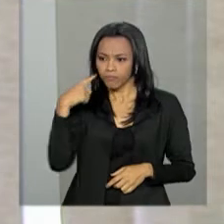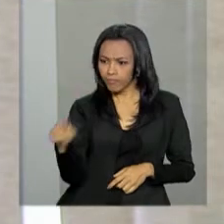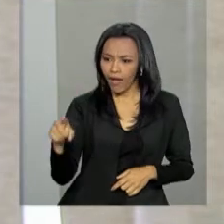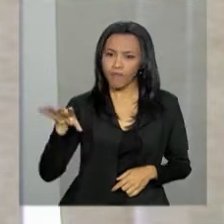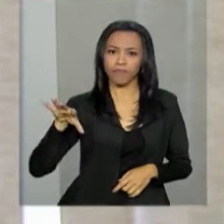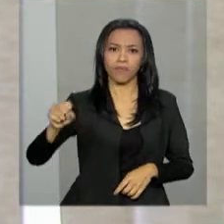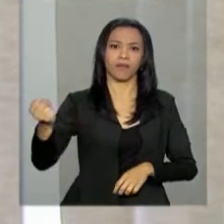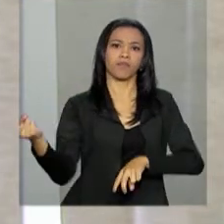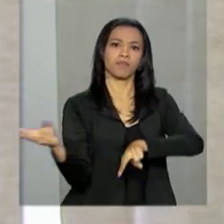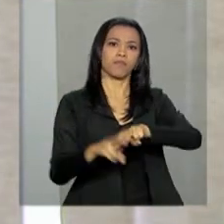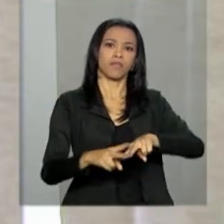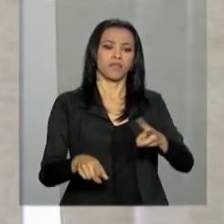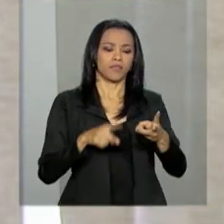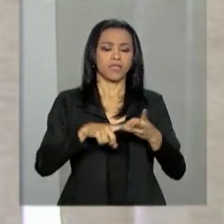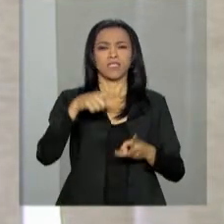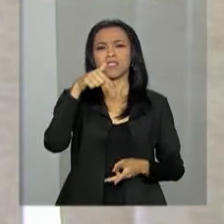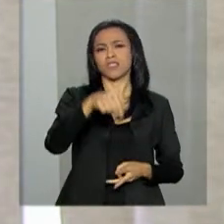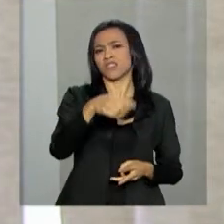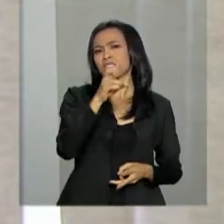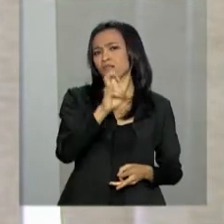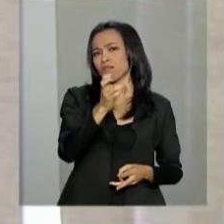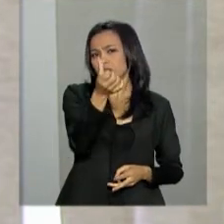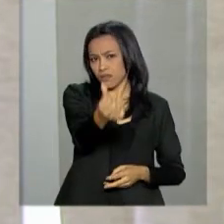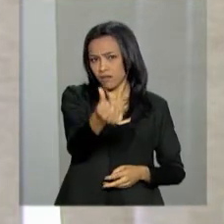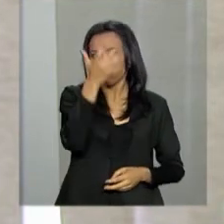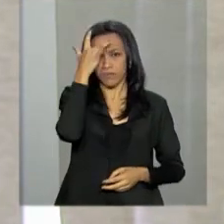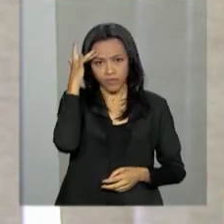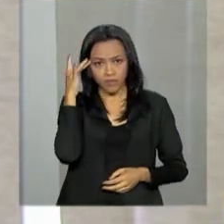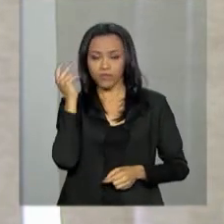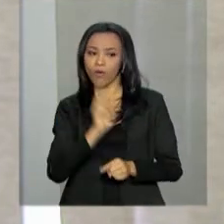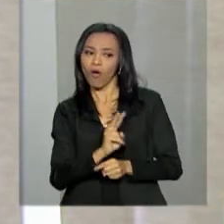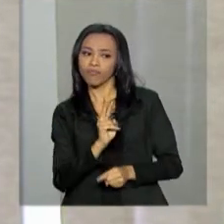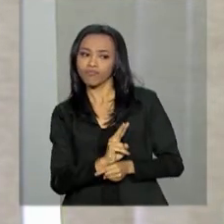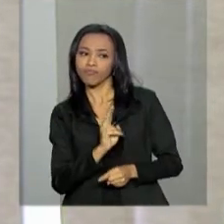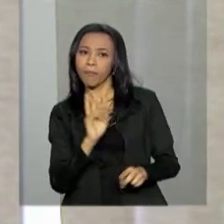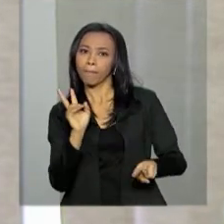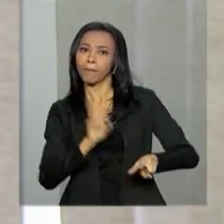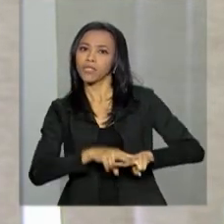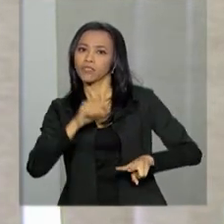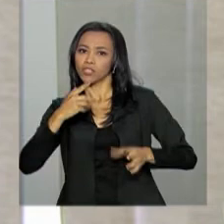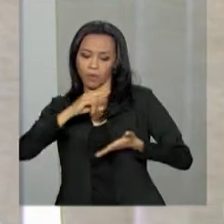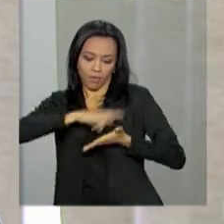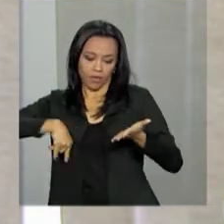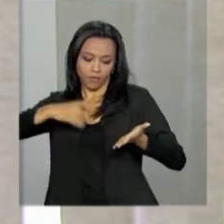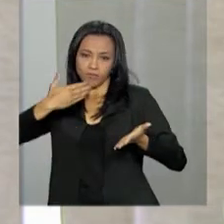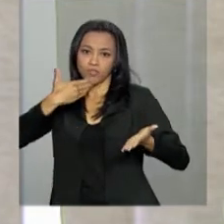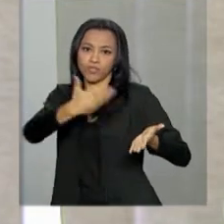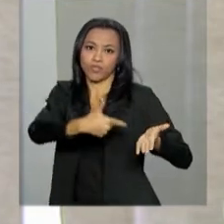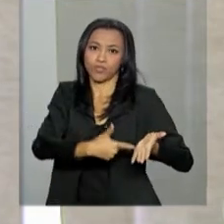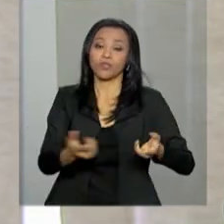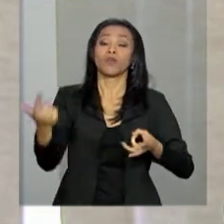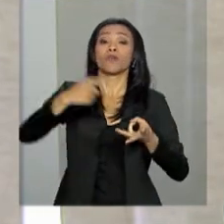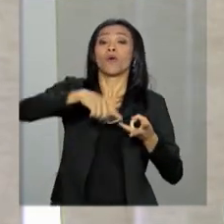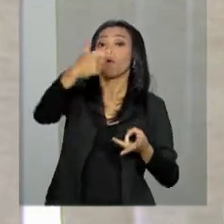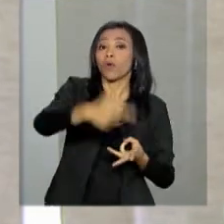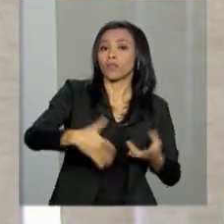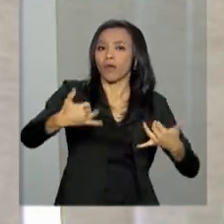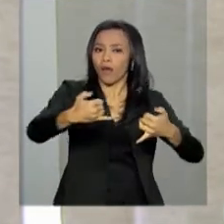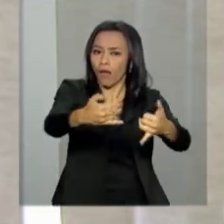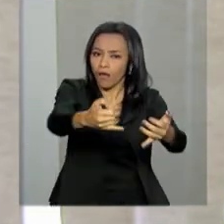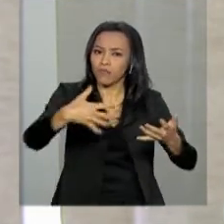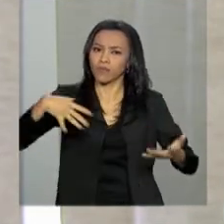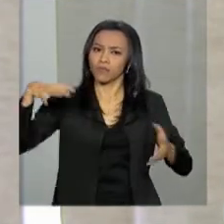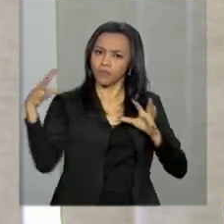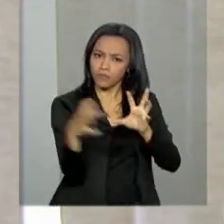756 pessoas com prisão cautelar, 550 armas, curtas, 284 armas